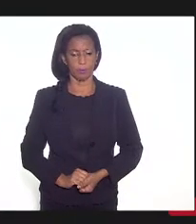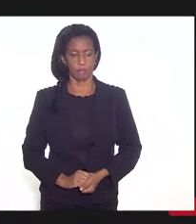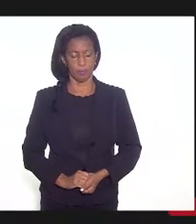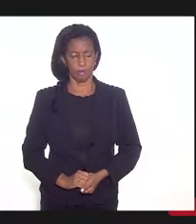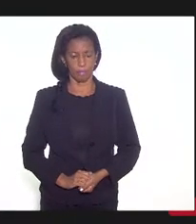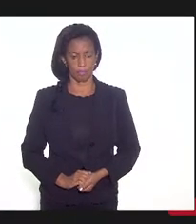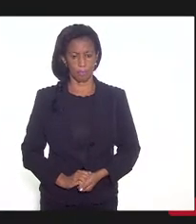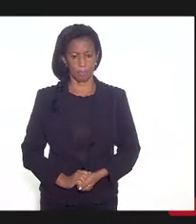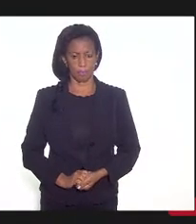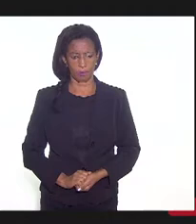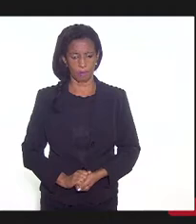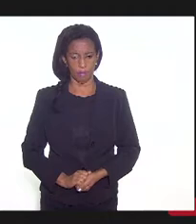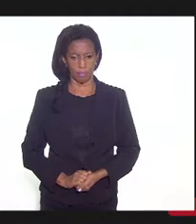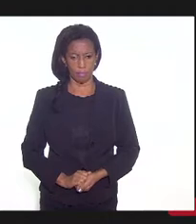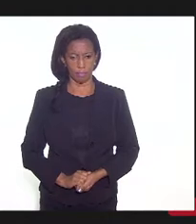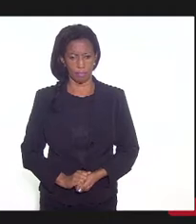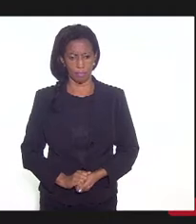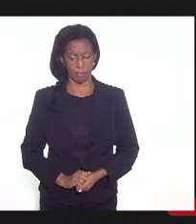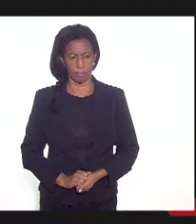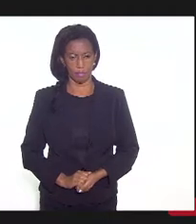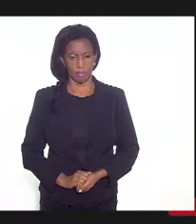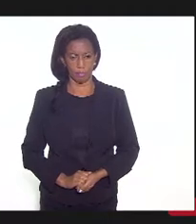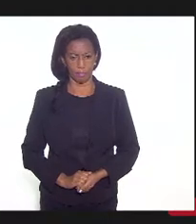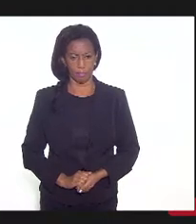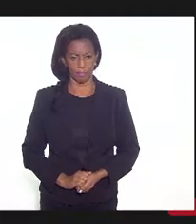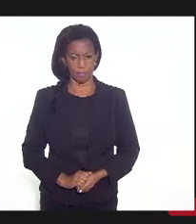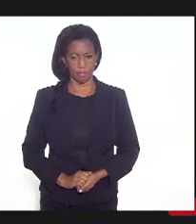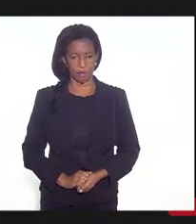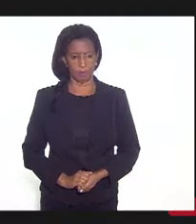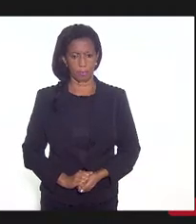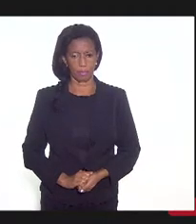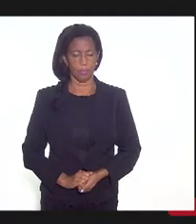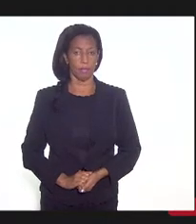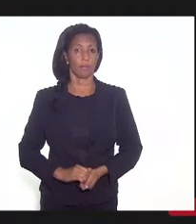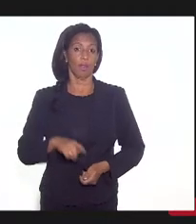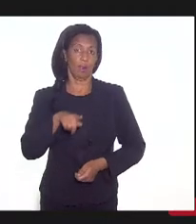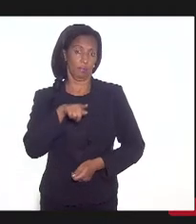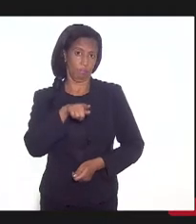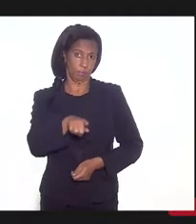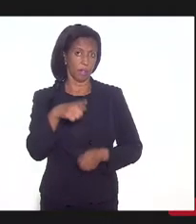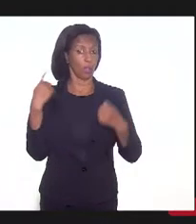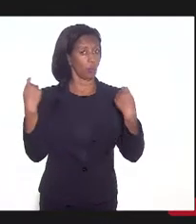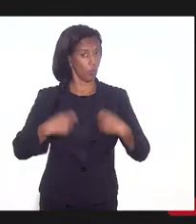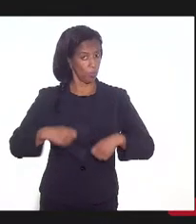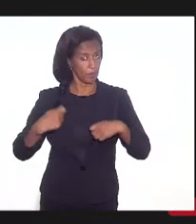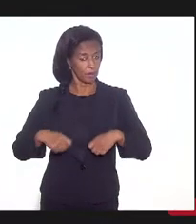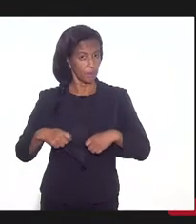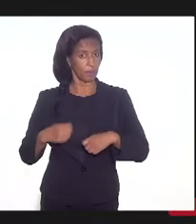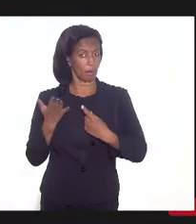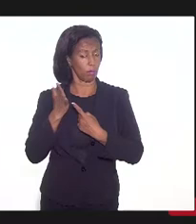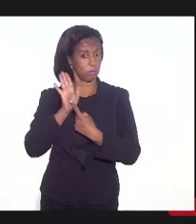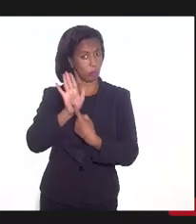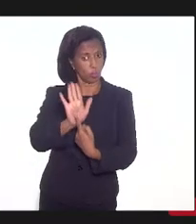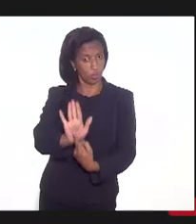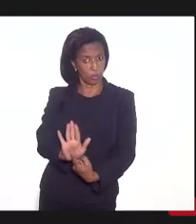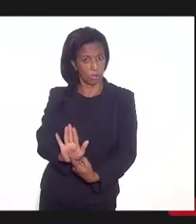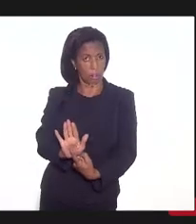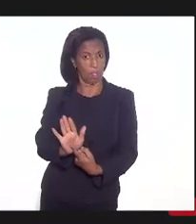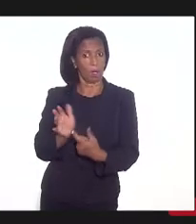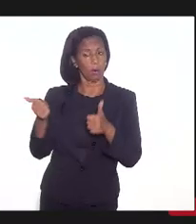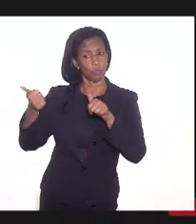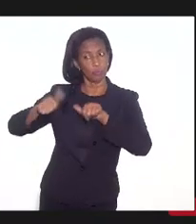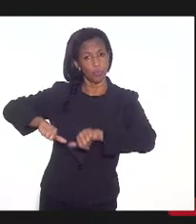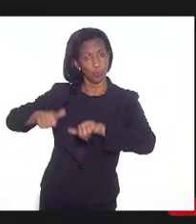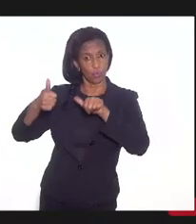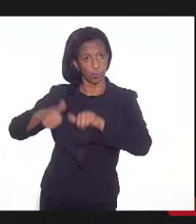Bom, então, esse é o que nós precisamos apresentar, como eu falei, diagnóstico da